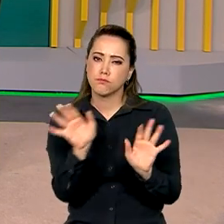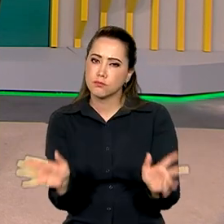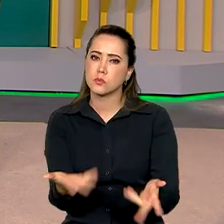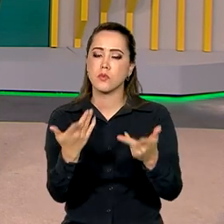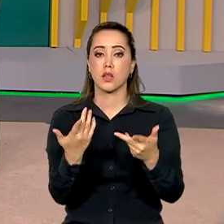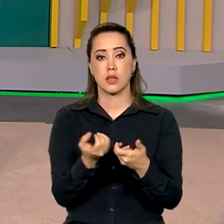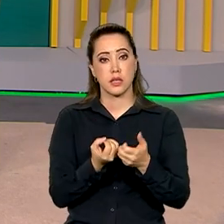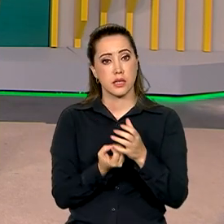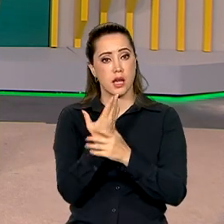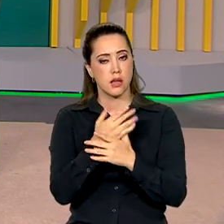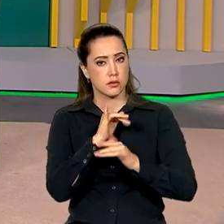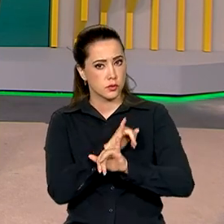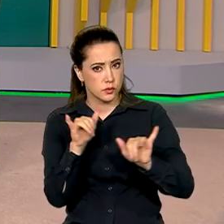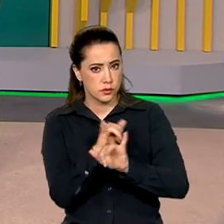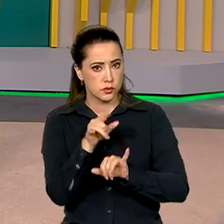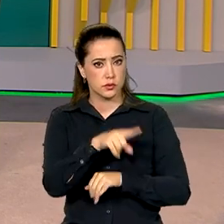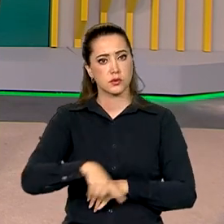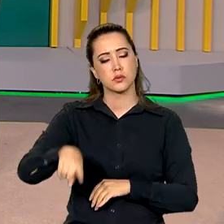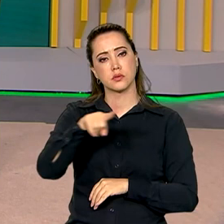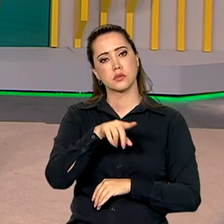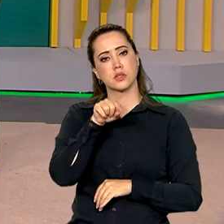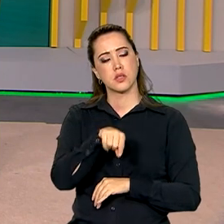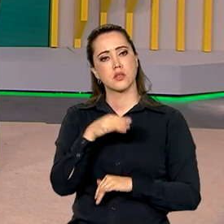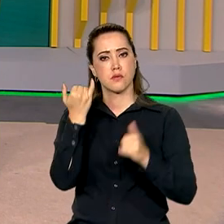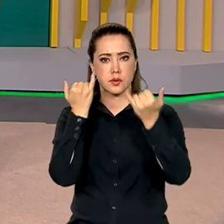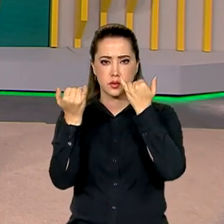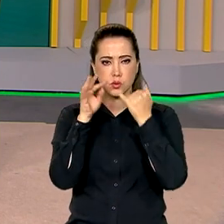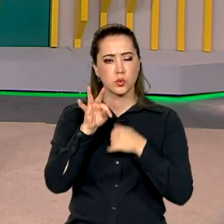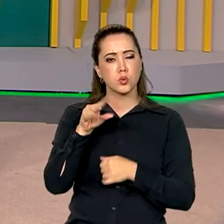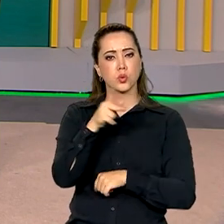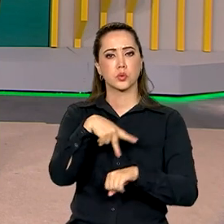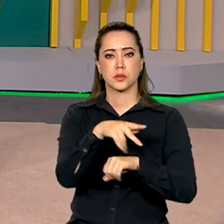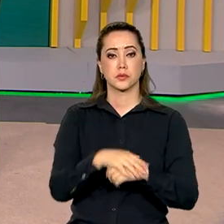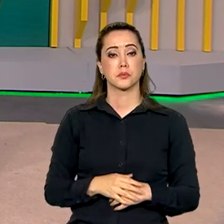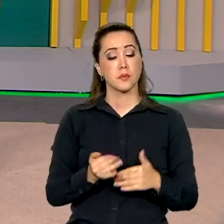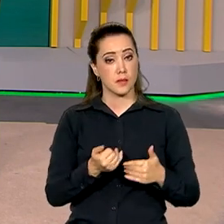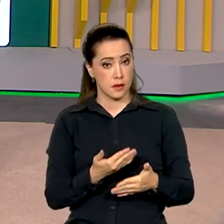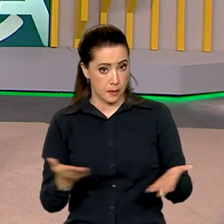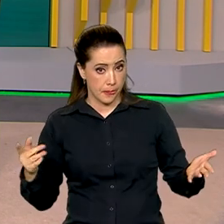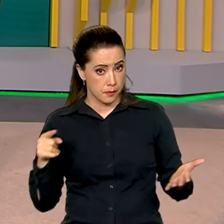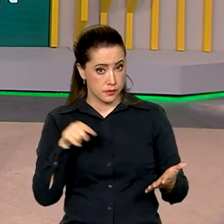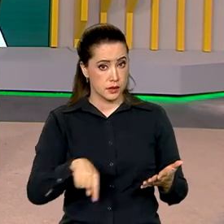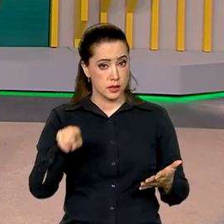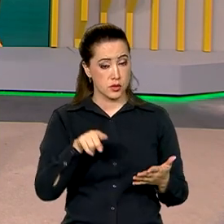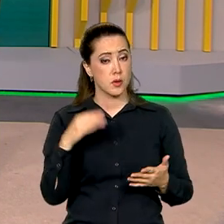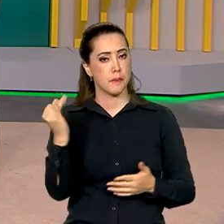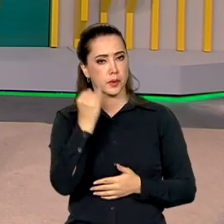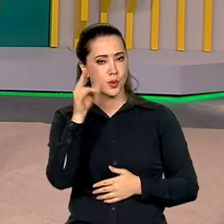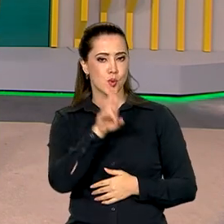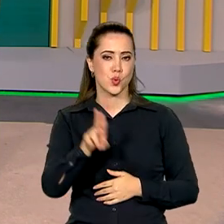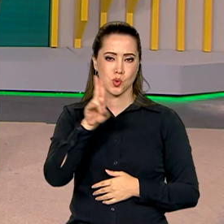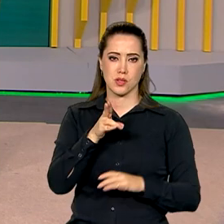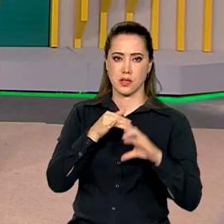e fomentar a produção e a difusão desse tipo de informação em todo o país. E para fazer isso, o instrumento utilizado